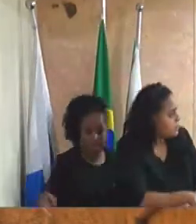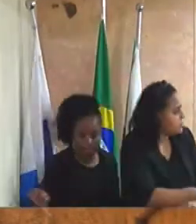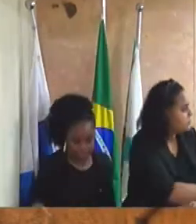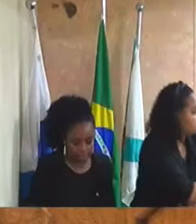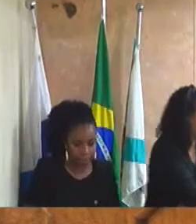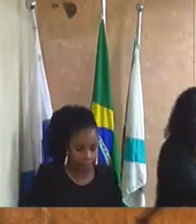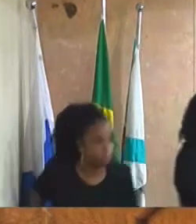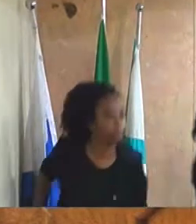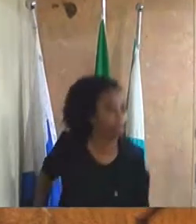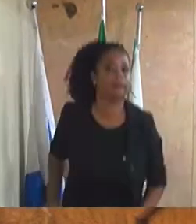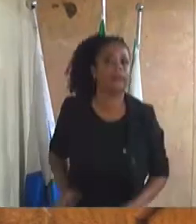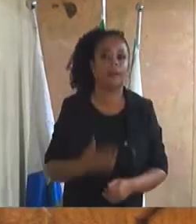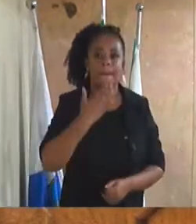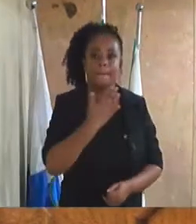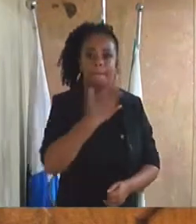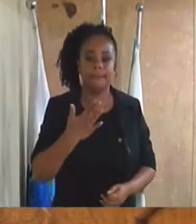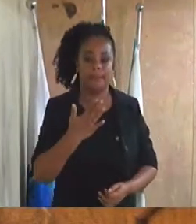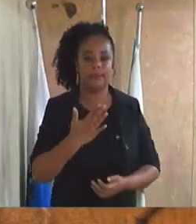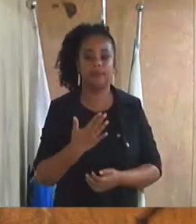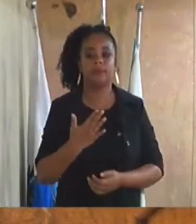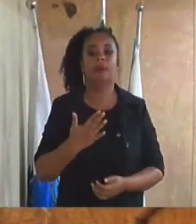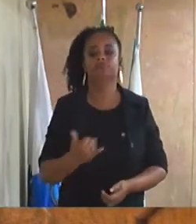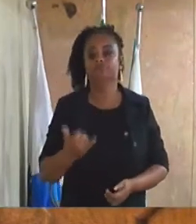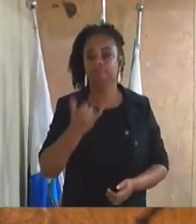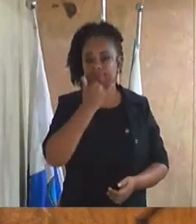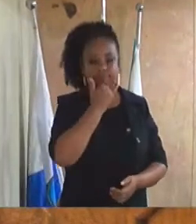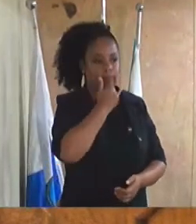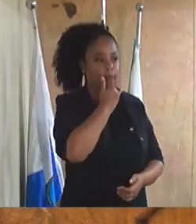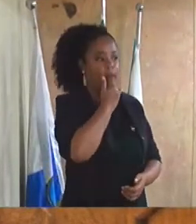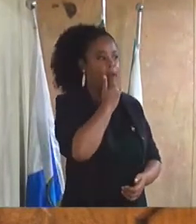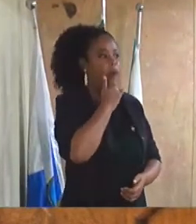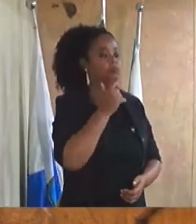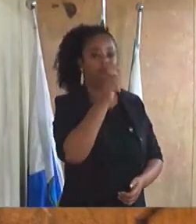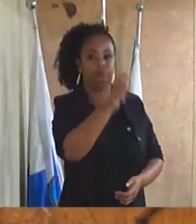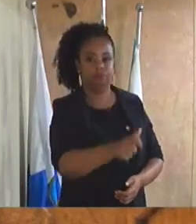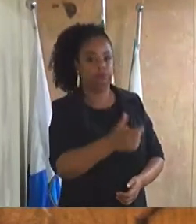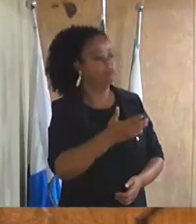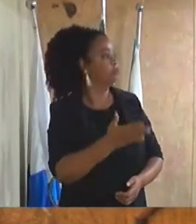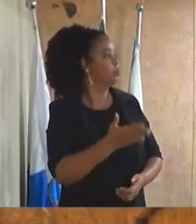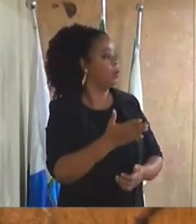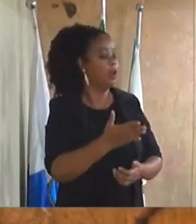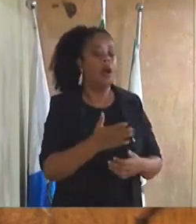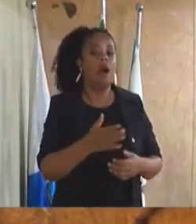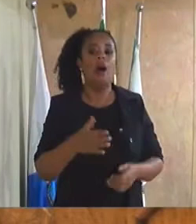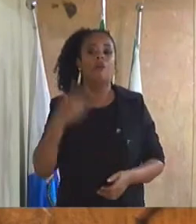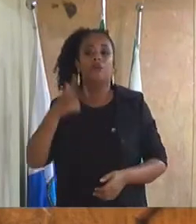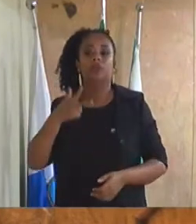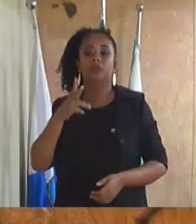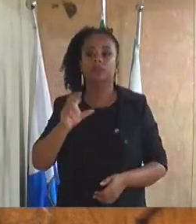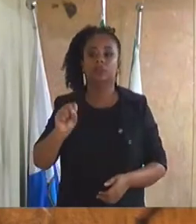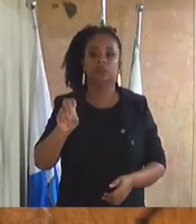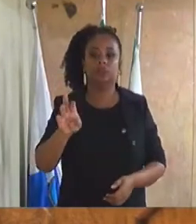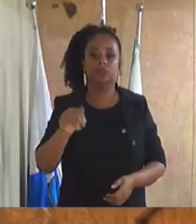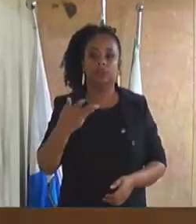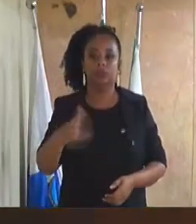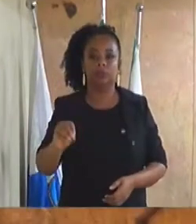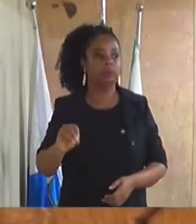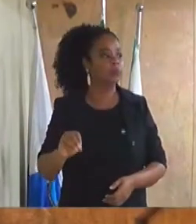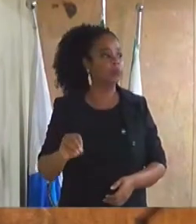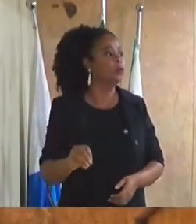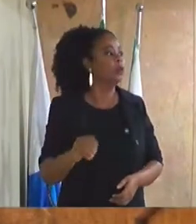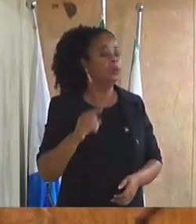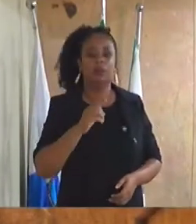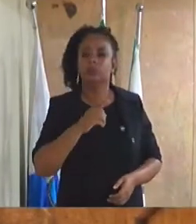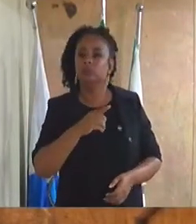então peço desculpas a vossa excelência e o vereador serginho o senhor tem 10 minutos regimentais